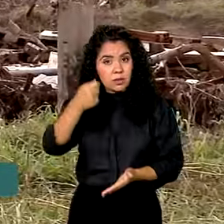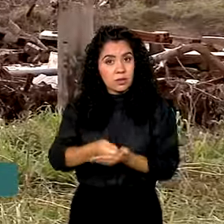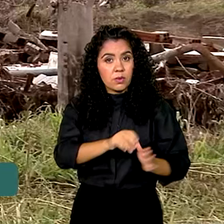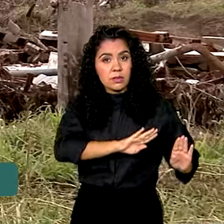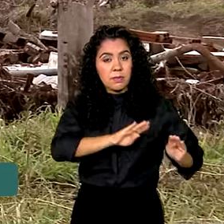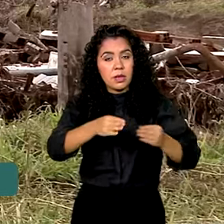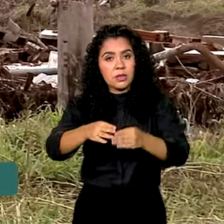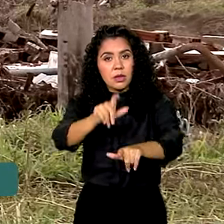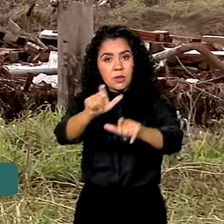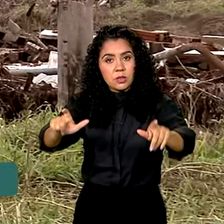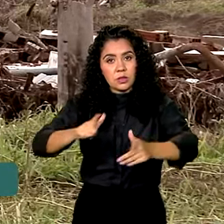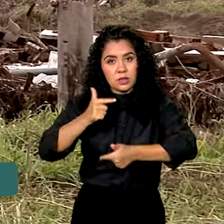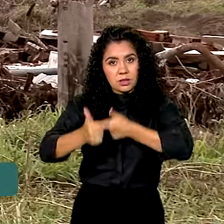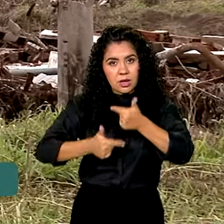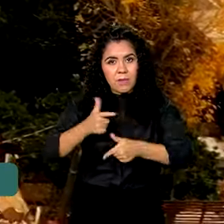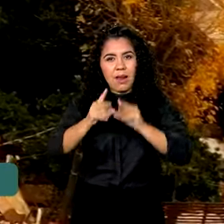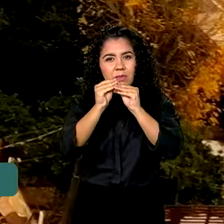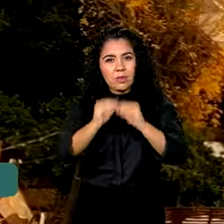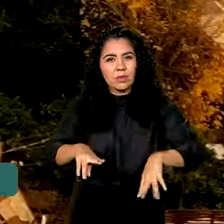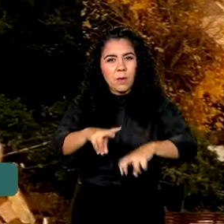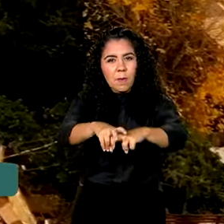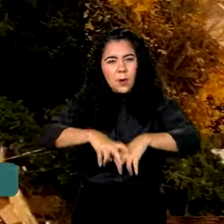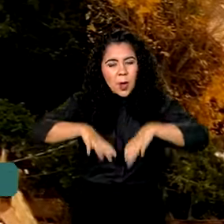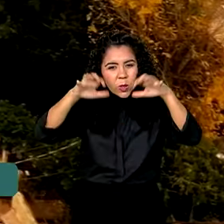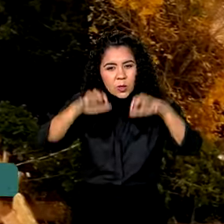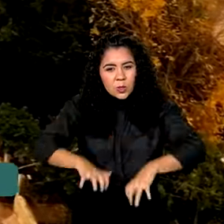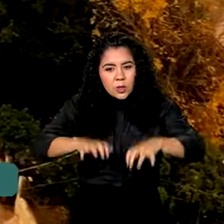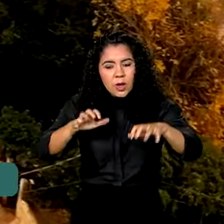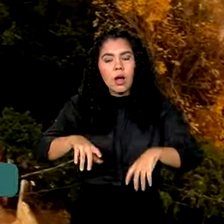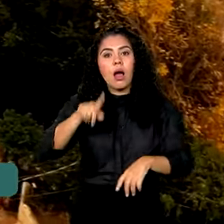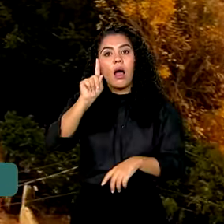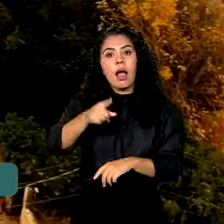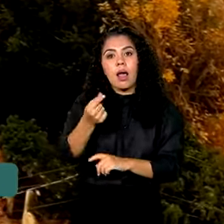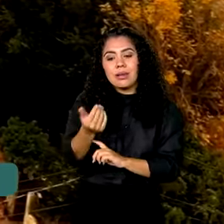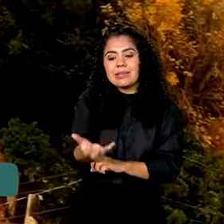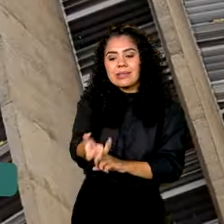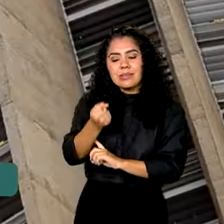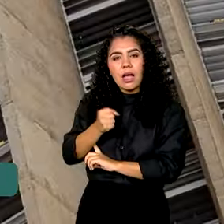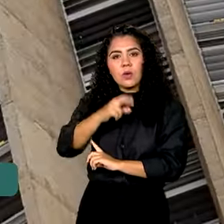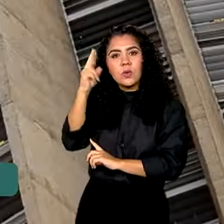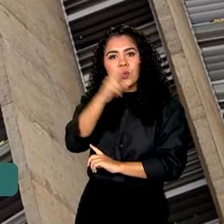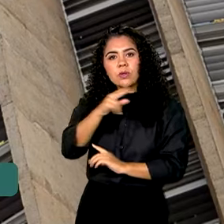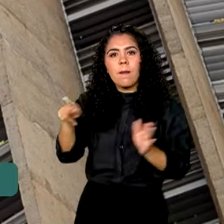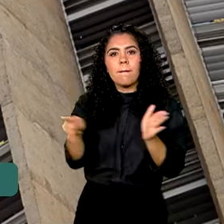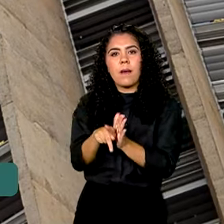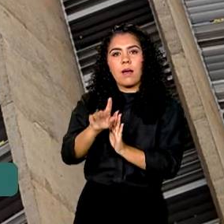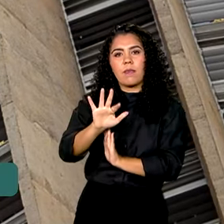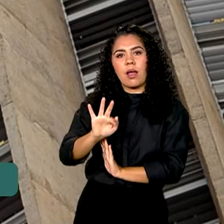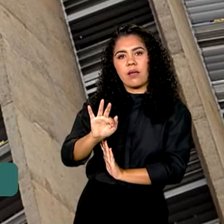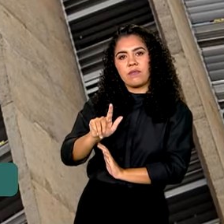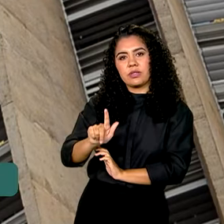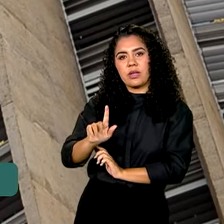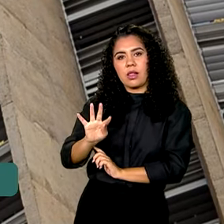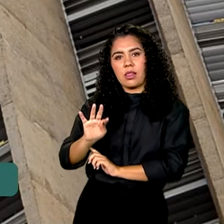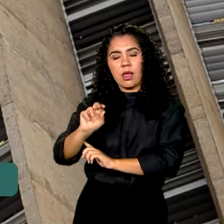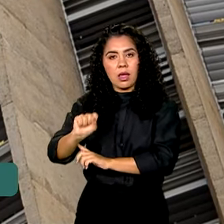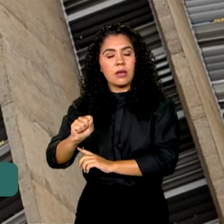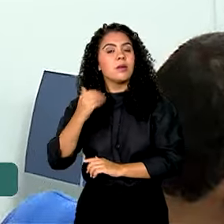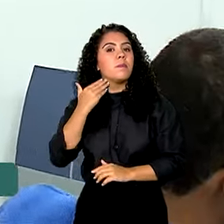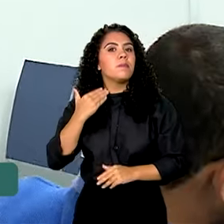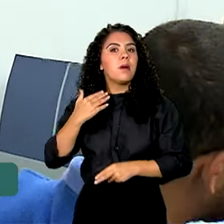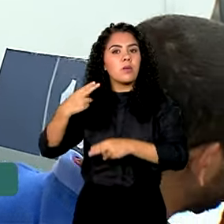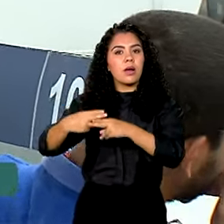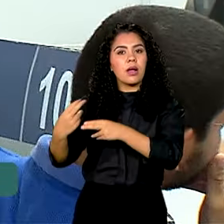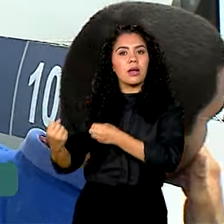atingidos pela enchente no Estado é o saque calamidade do FGTS. Segundo o último balanço da Caixa Econômica Federal,